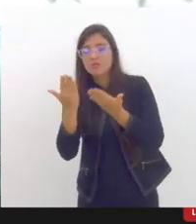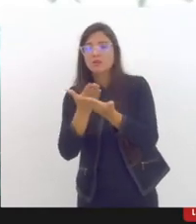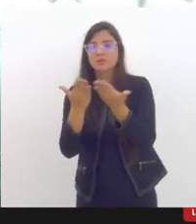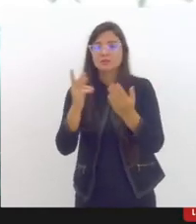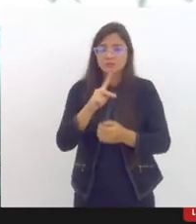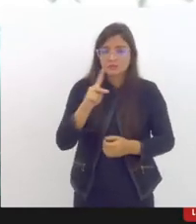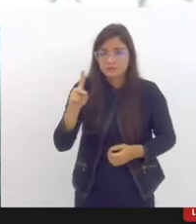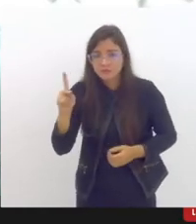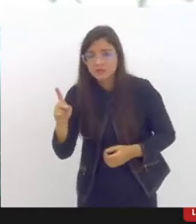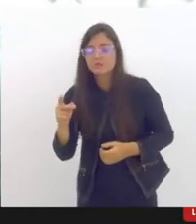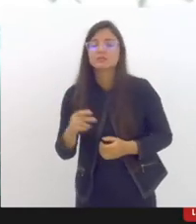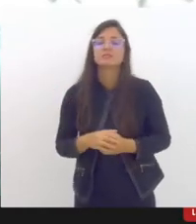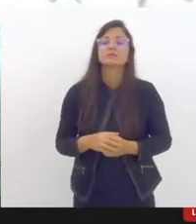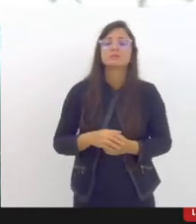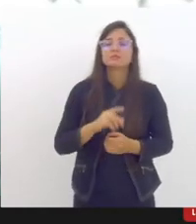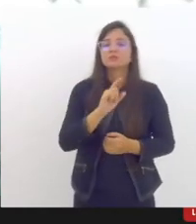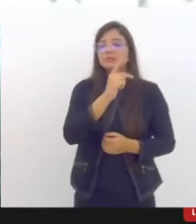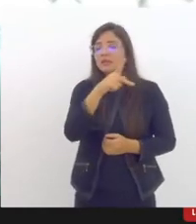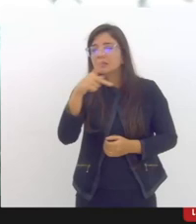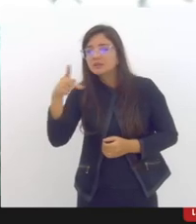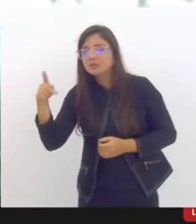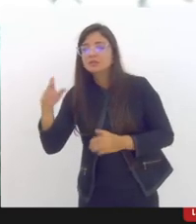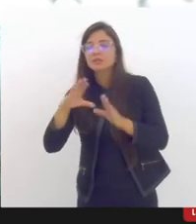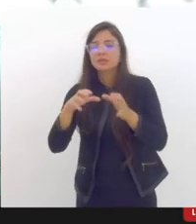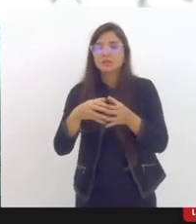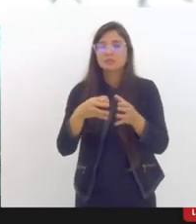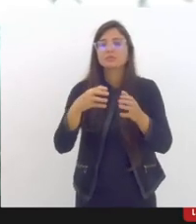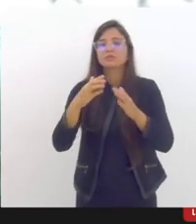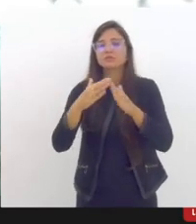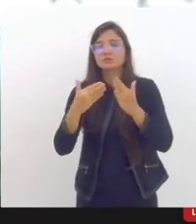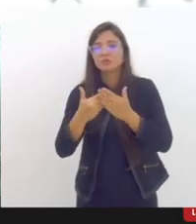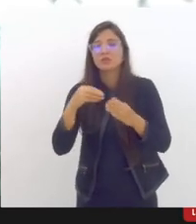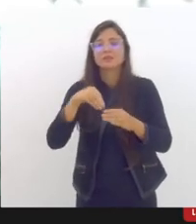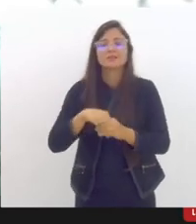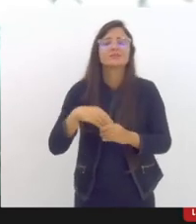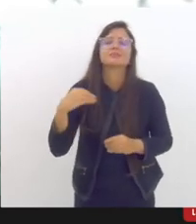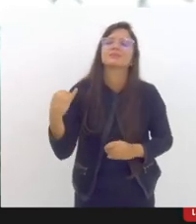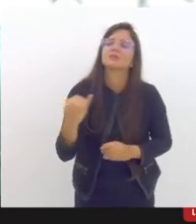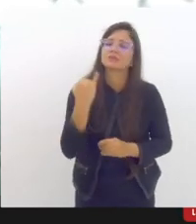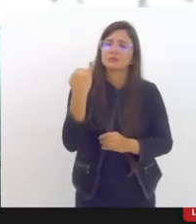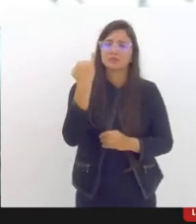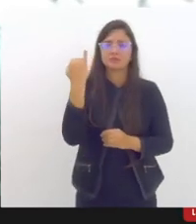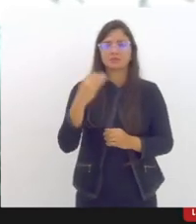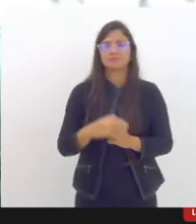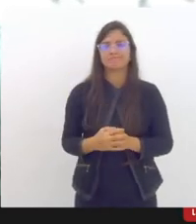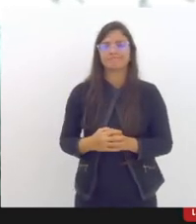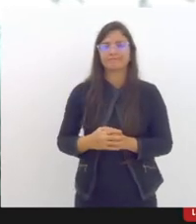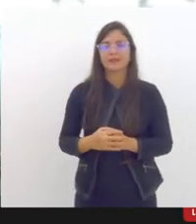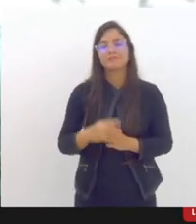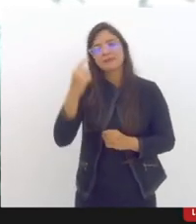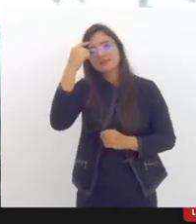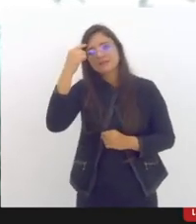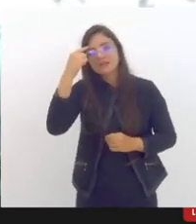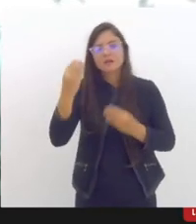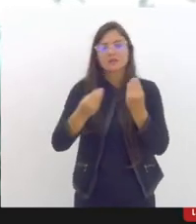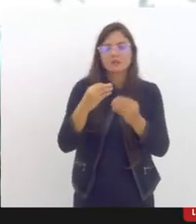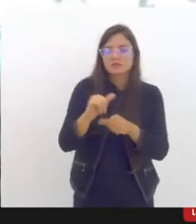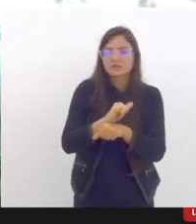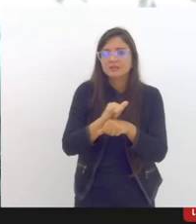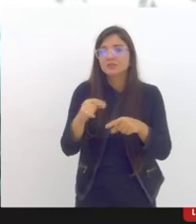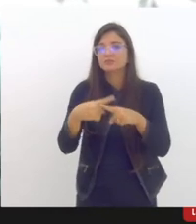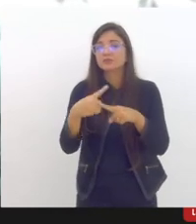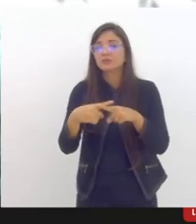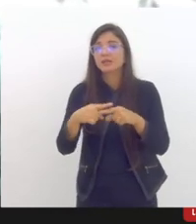professoras e professores nas equipes escolares é mais necessária do que nunca particularmente pelas consequências da pandemia